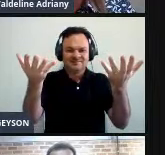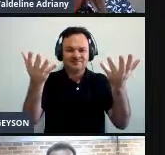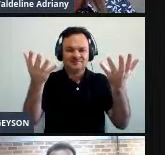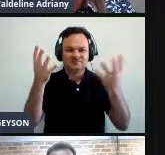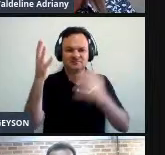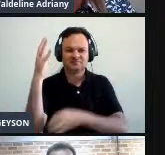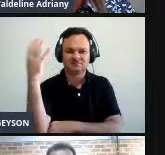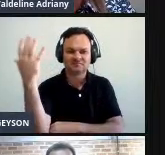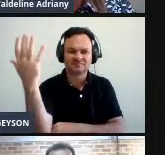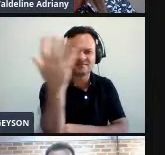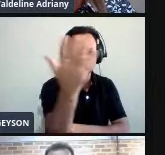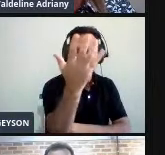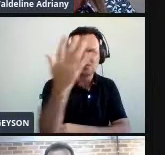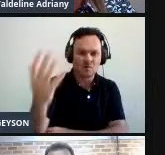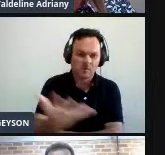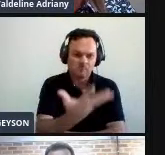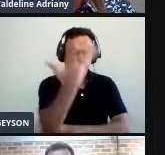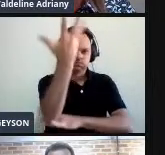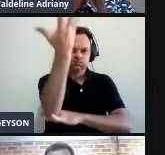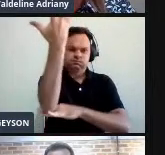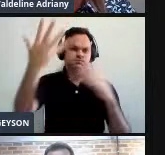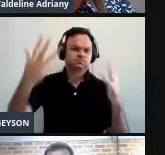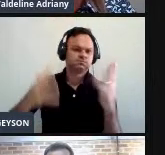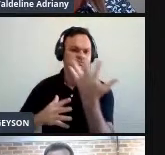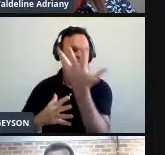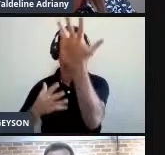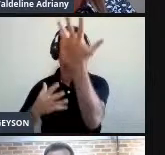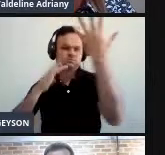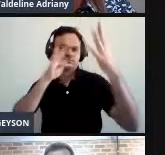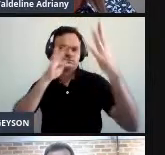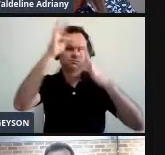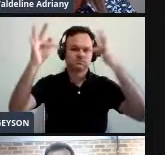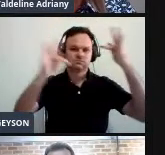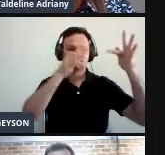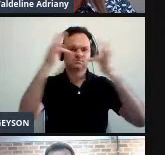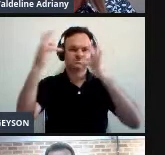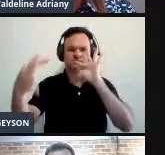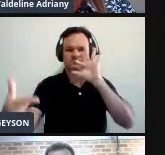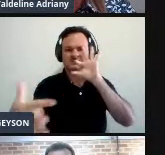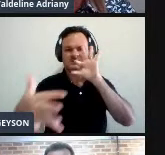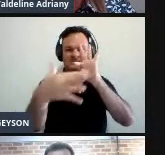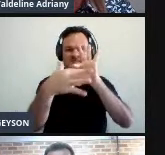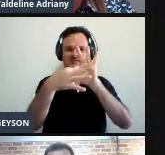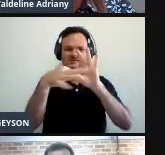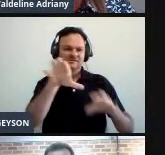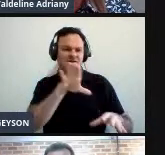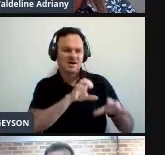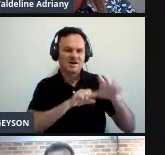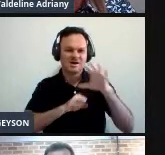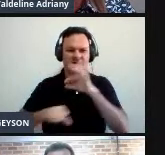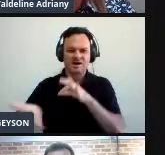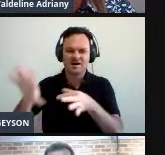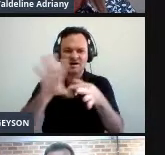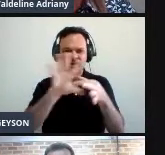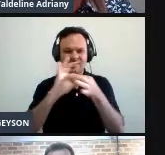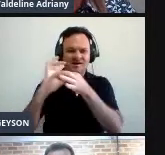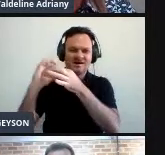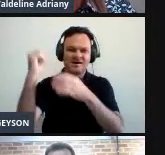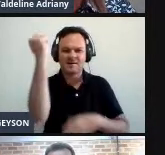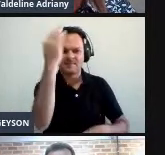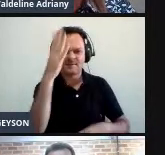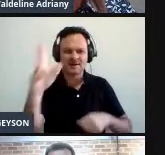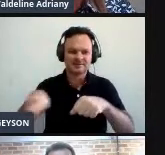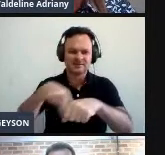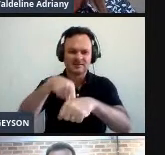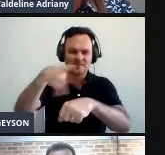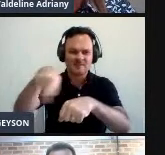gostes, tem mais vida, nossa vida no teu seio mais amor Ó Padre amada,